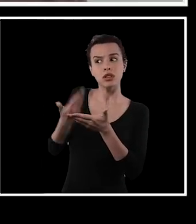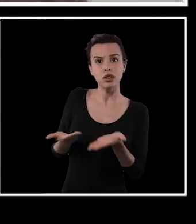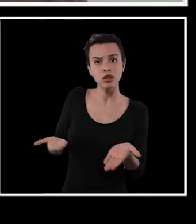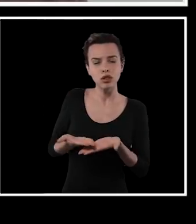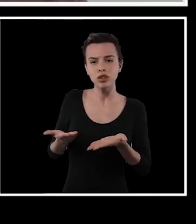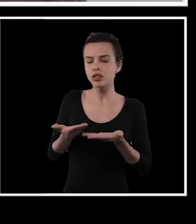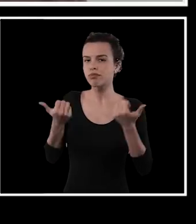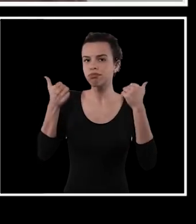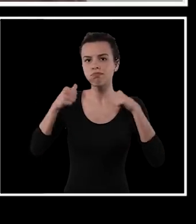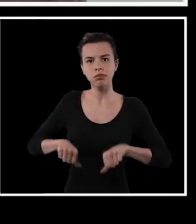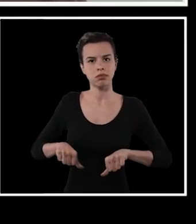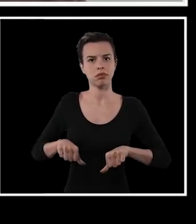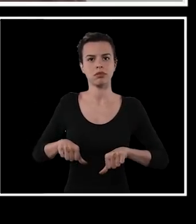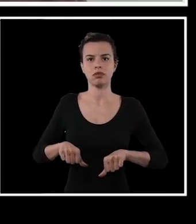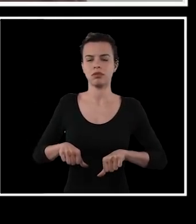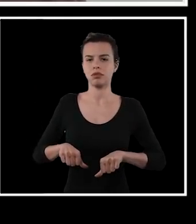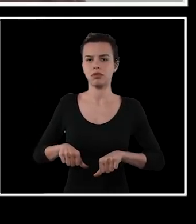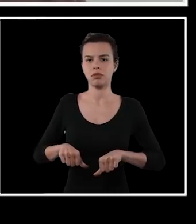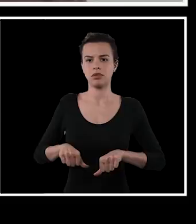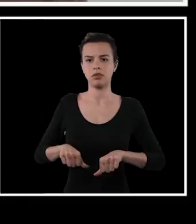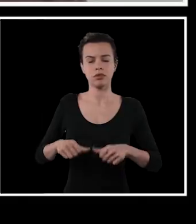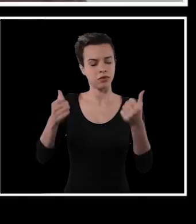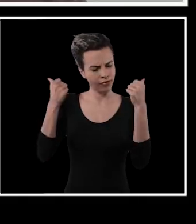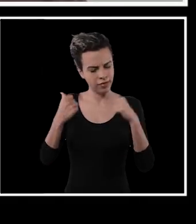gente vivia até então, ele faliu.